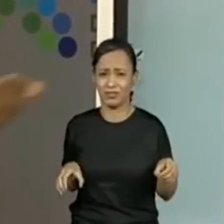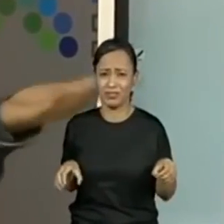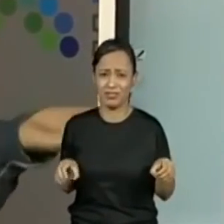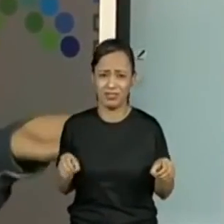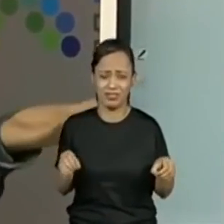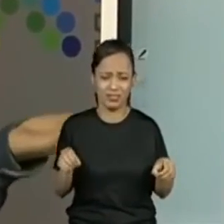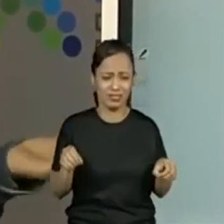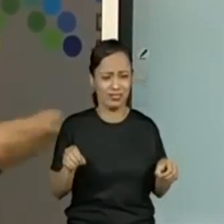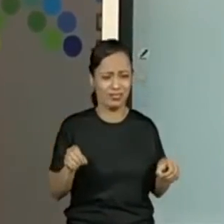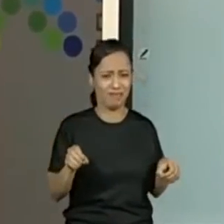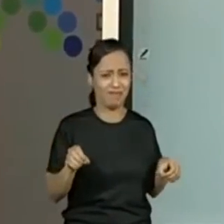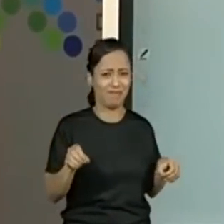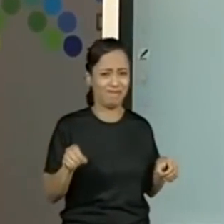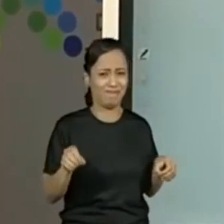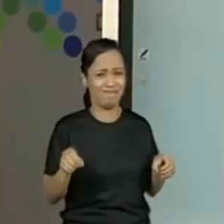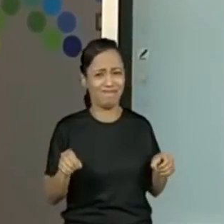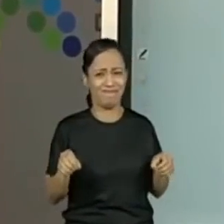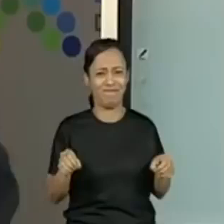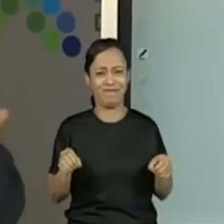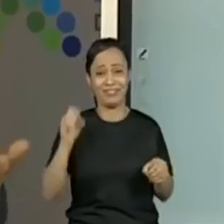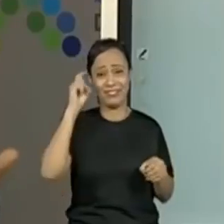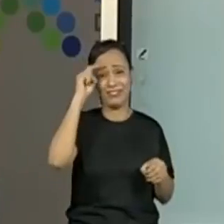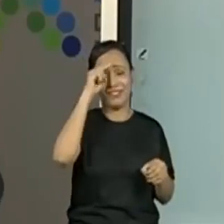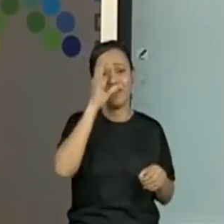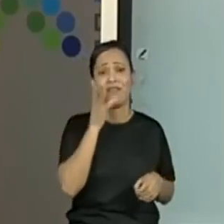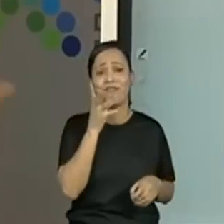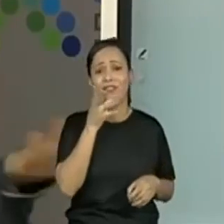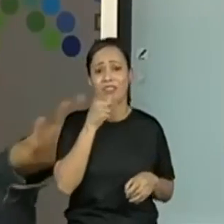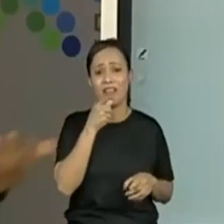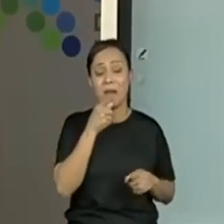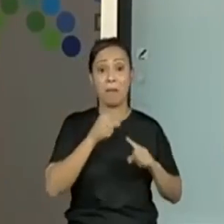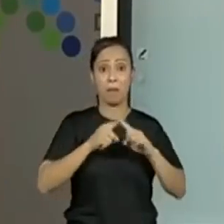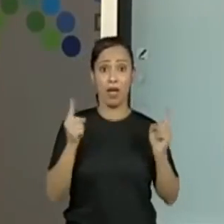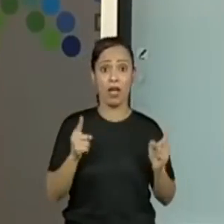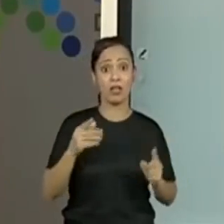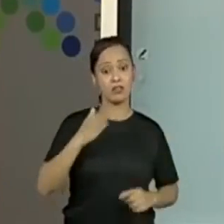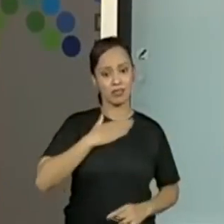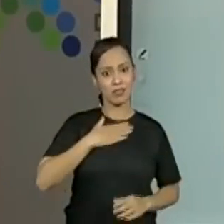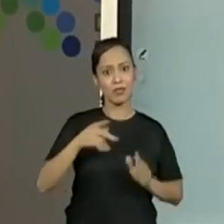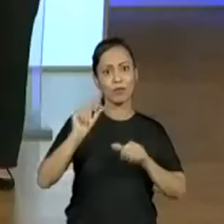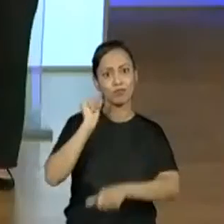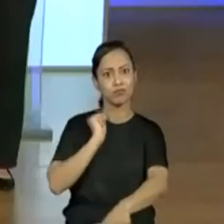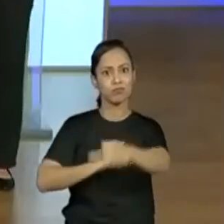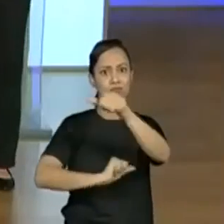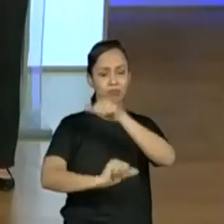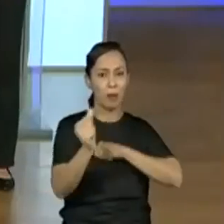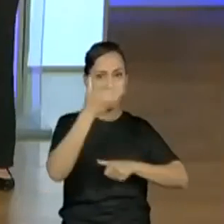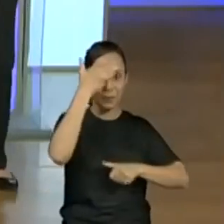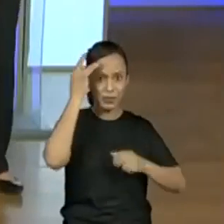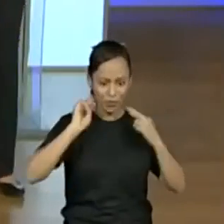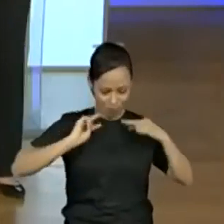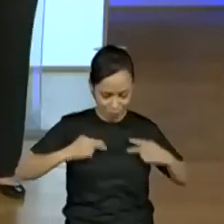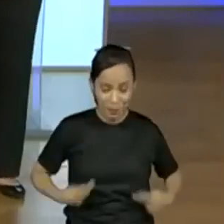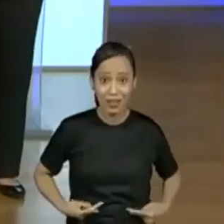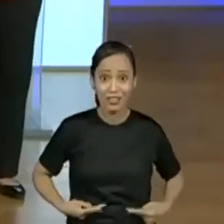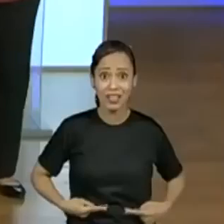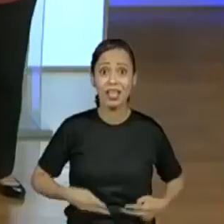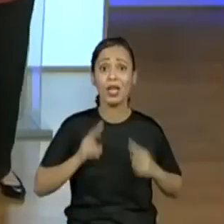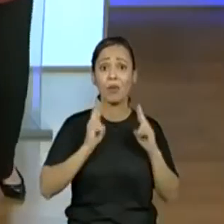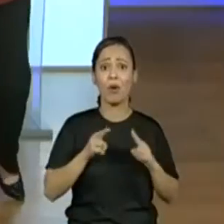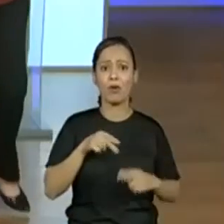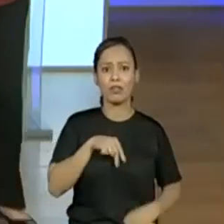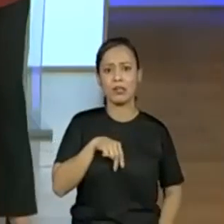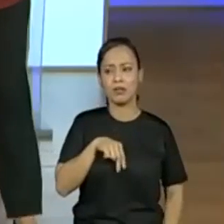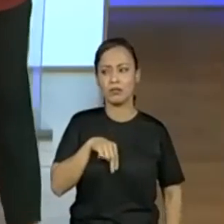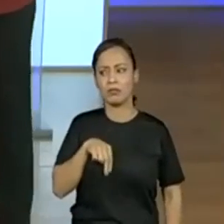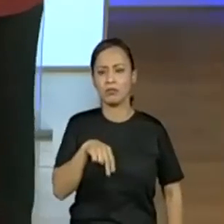lentos. A gente também pode andar de lado, mas a nossa agilidade não é a mesma, não é? Exatamente. Andando para frente, a nossa